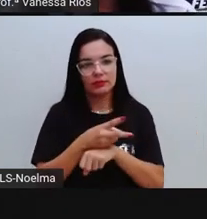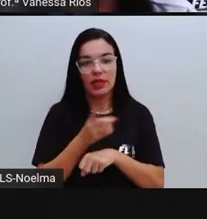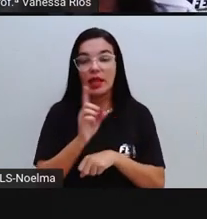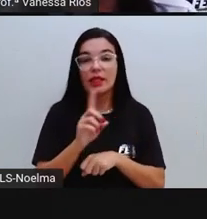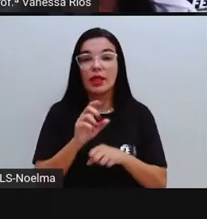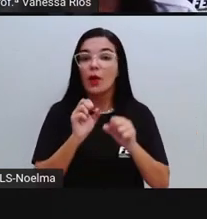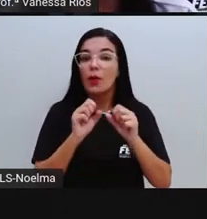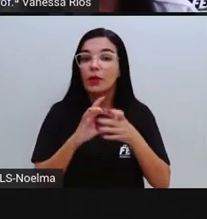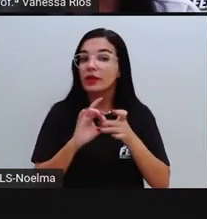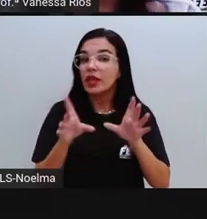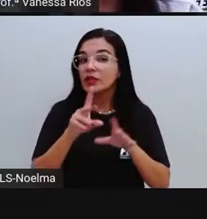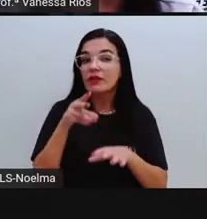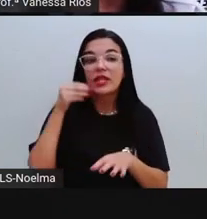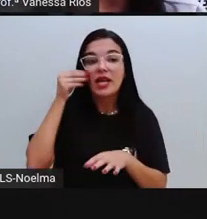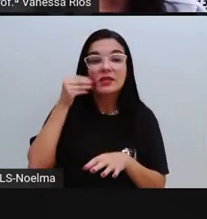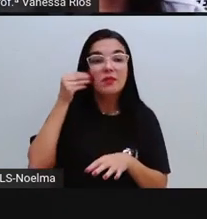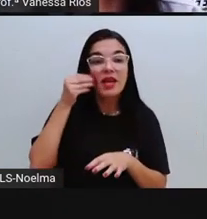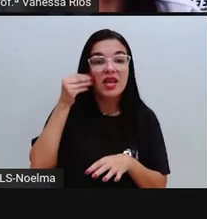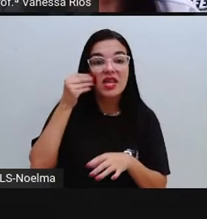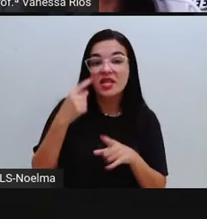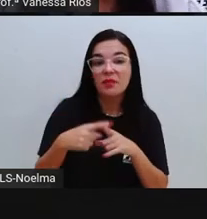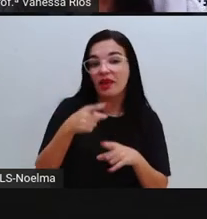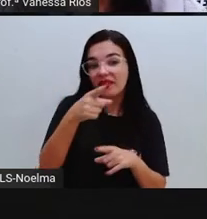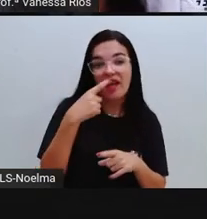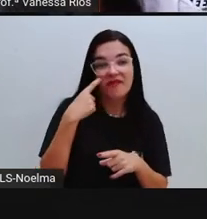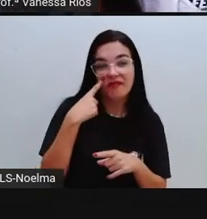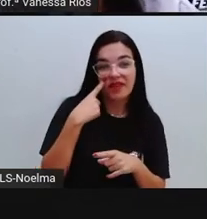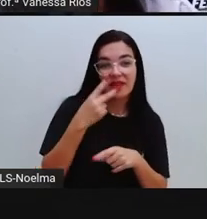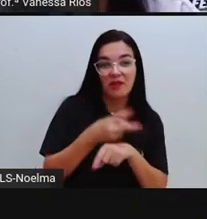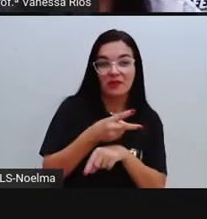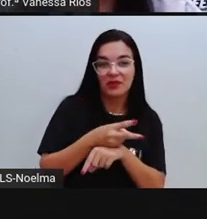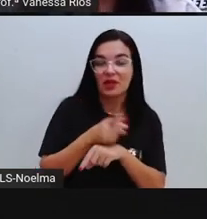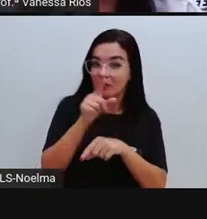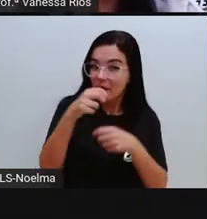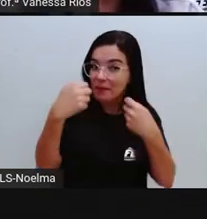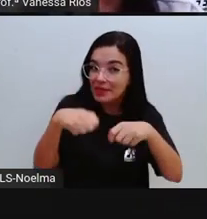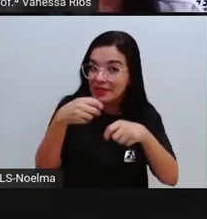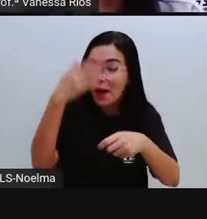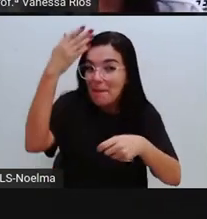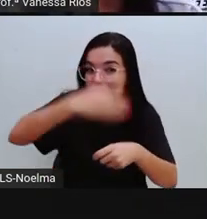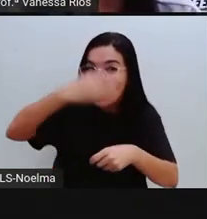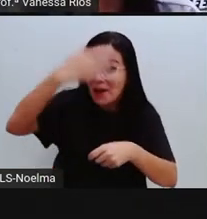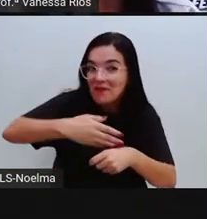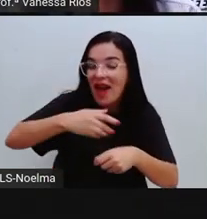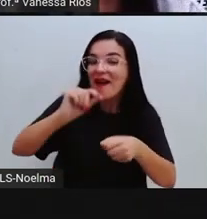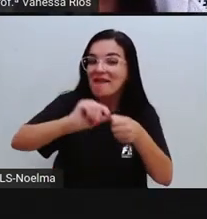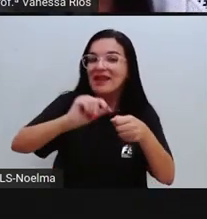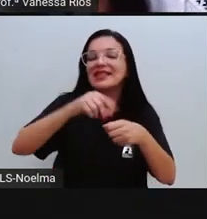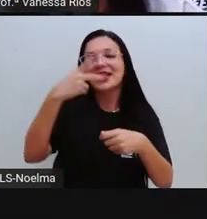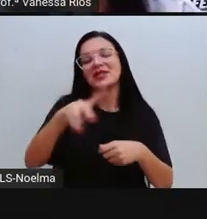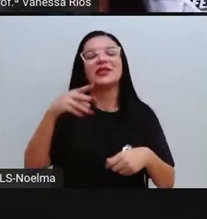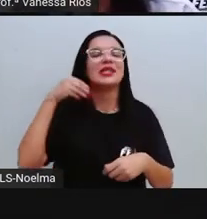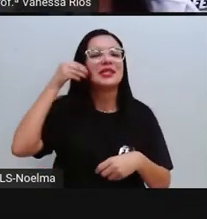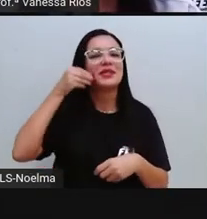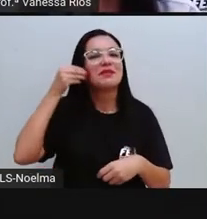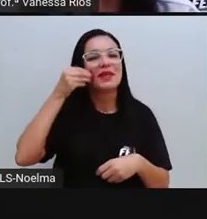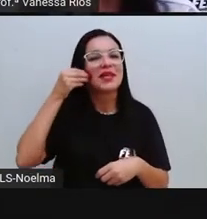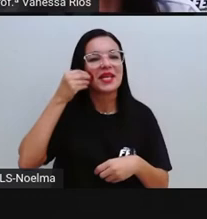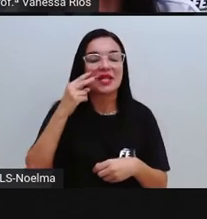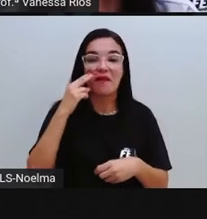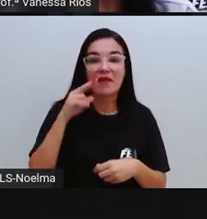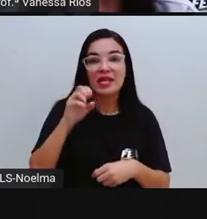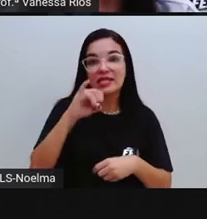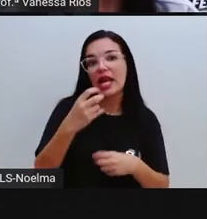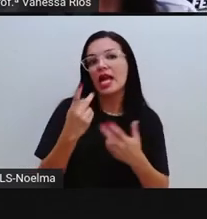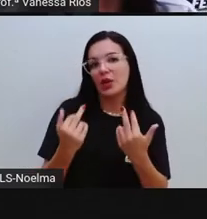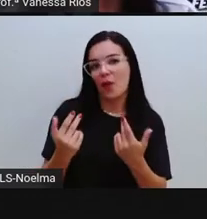não deixe de fazer a experiência porque está vendo o vídeo, não. Confirmem aí se o que acontece no vídeo é também o que vai acontecer com a